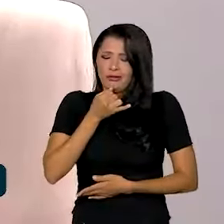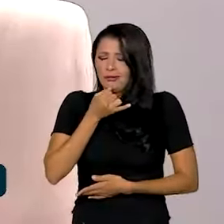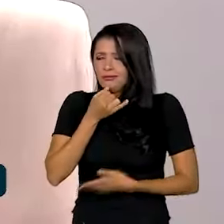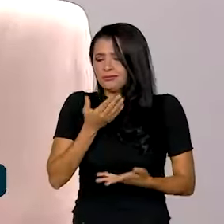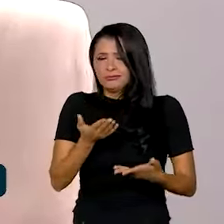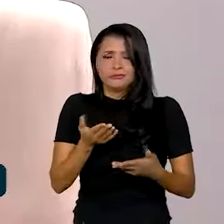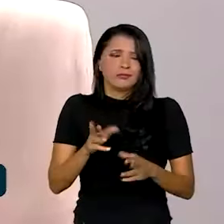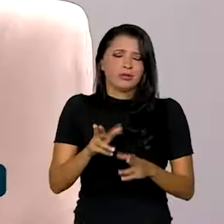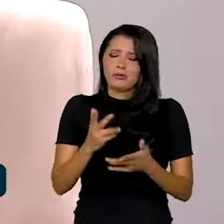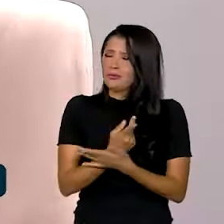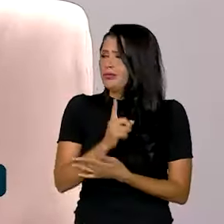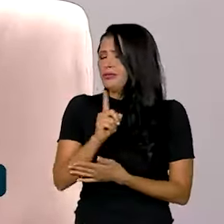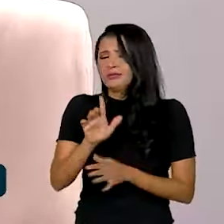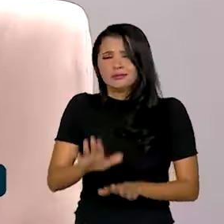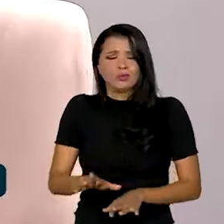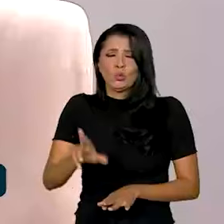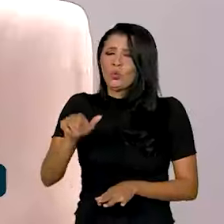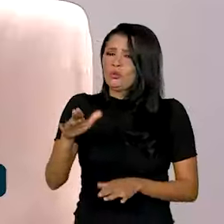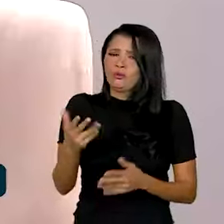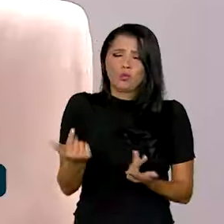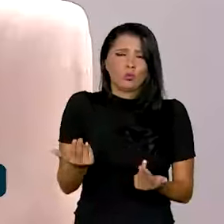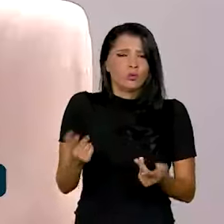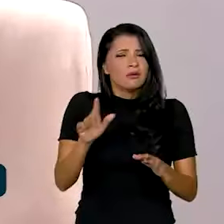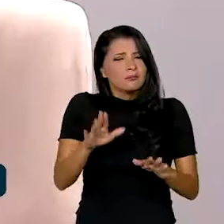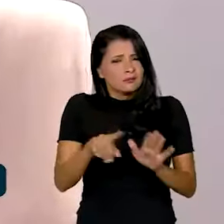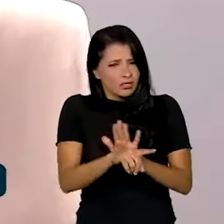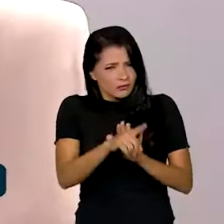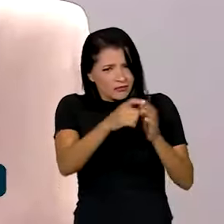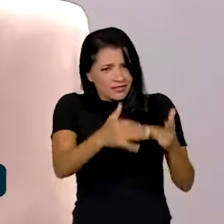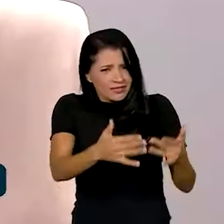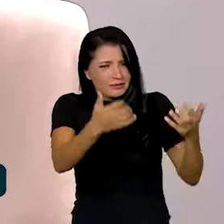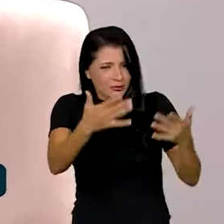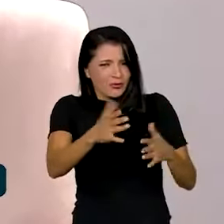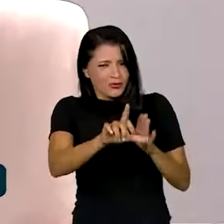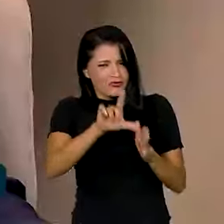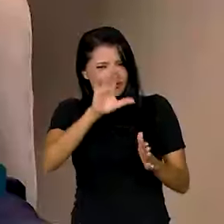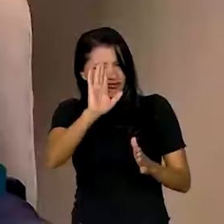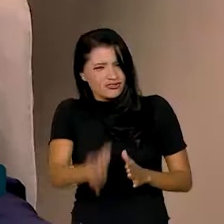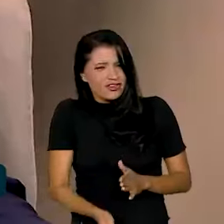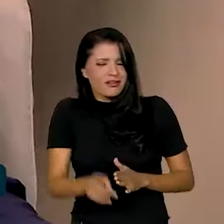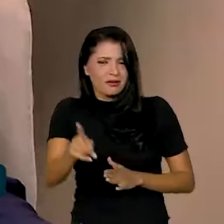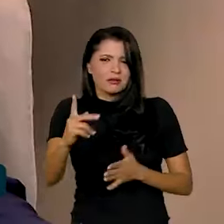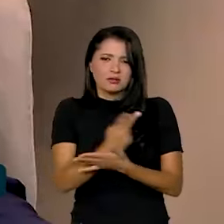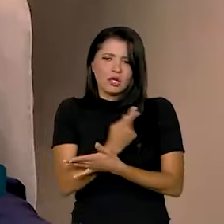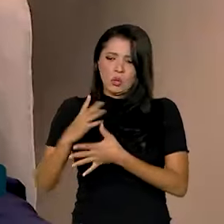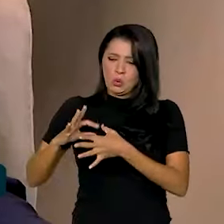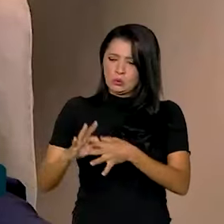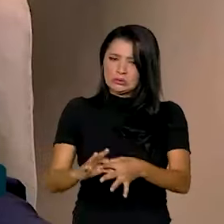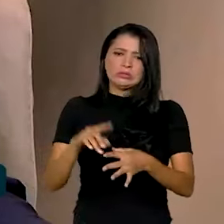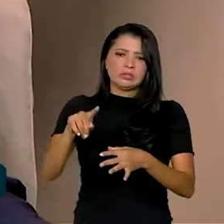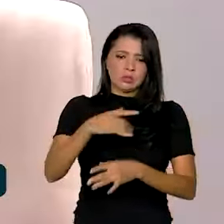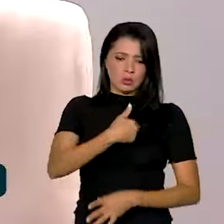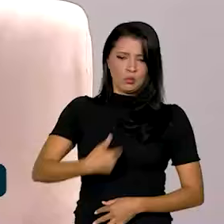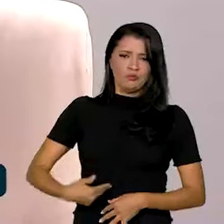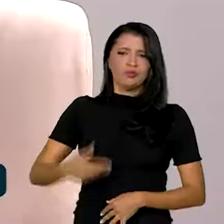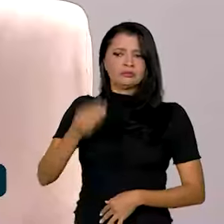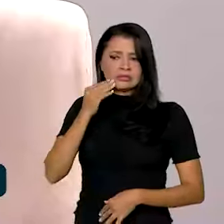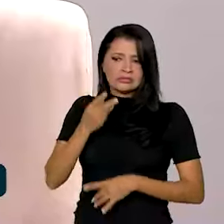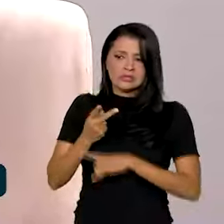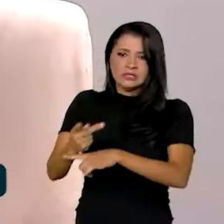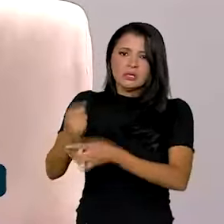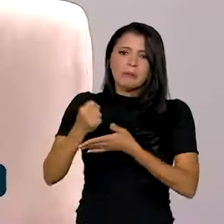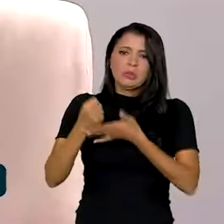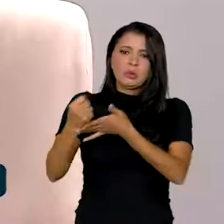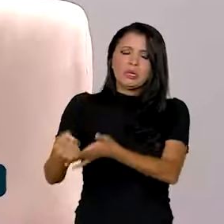e tomara que não aconteça mais. Agora, como o senhor disse, ele aconteceu num contexto em que o governo está procurando apoiar realmente o